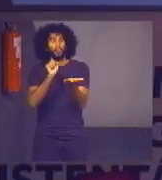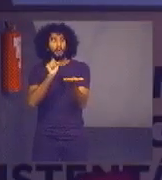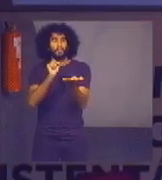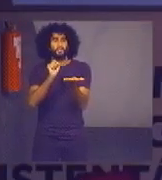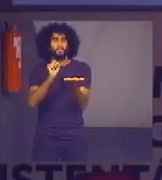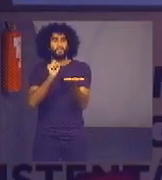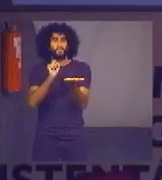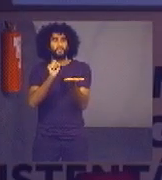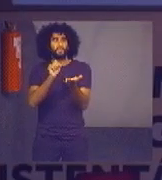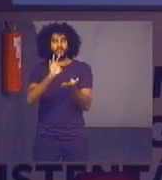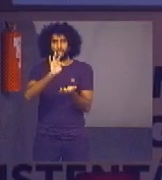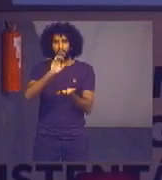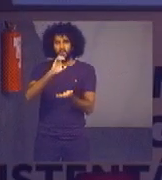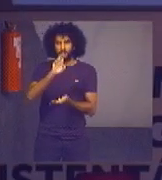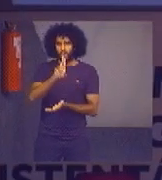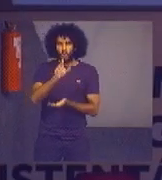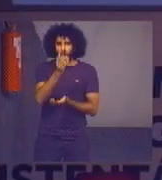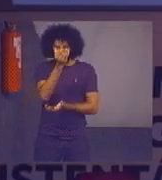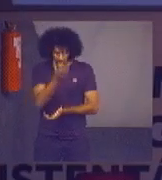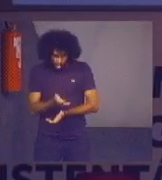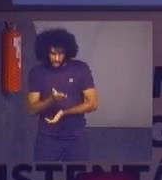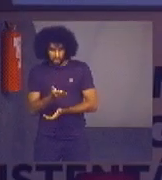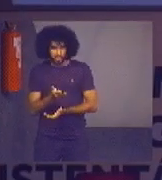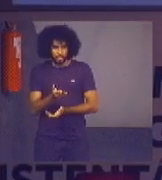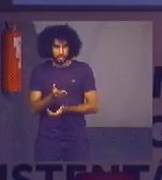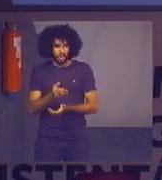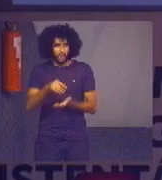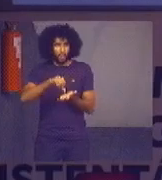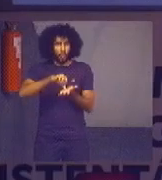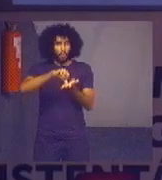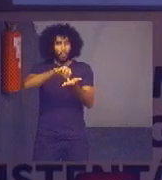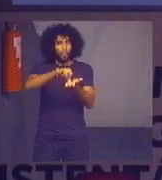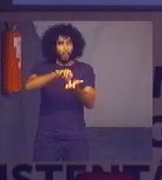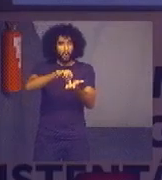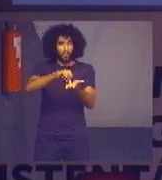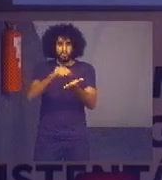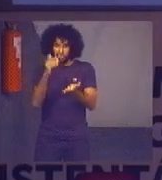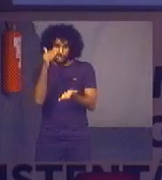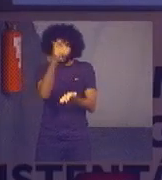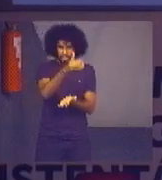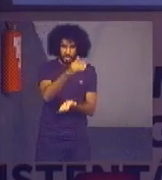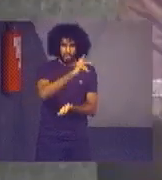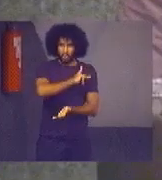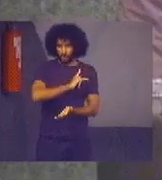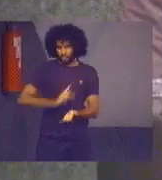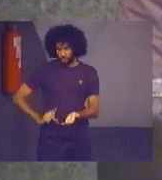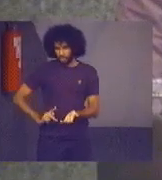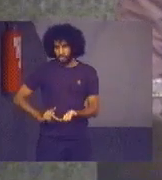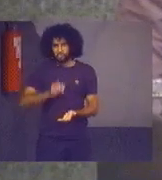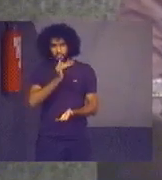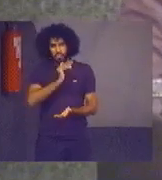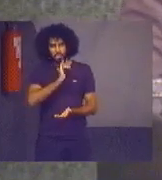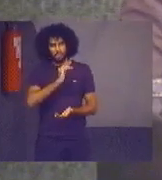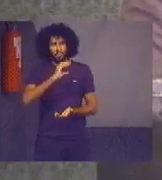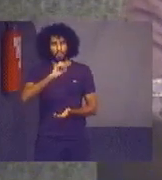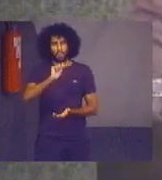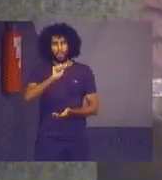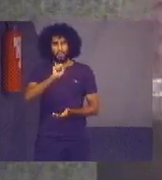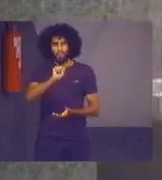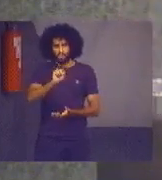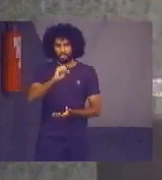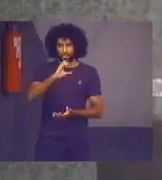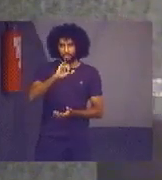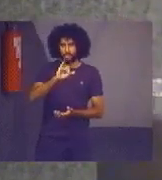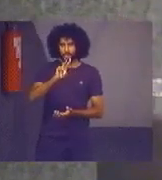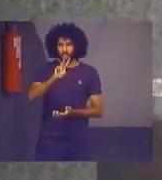União, ele entende como os órgãos de assessoramento direto à presidência da República, tais como a Casa Civil e a Secretaria de Governo,